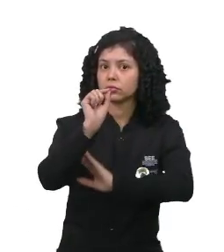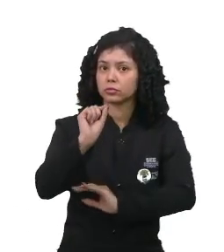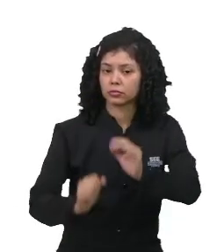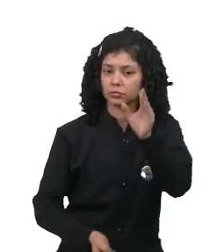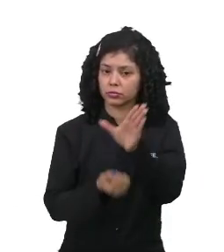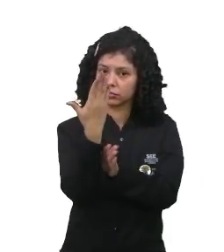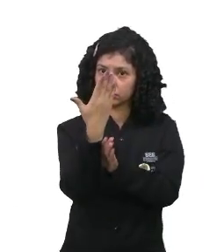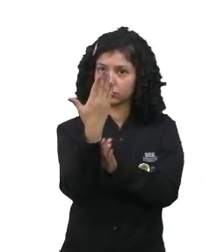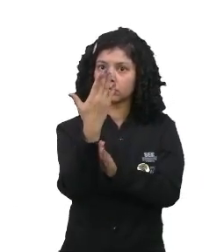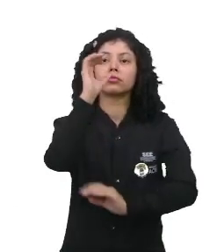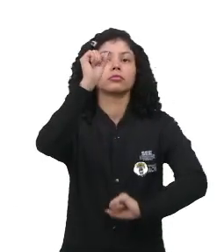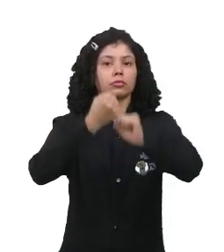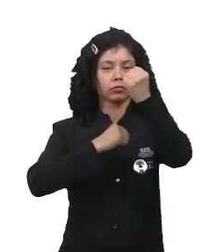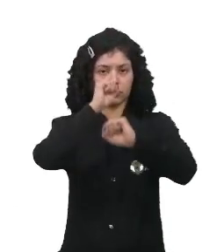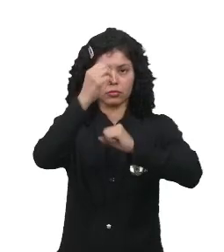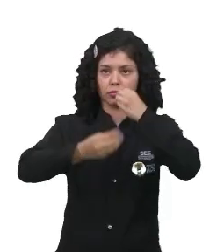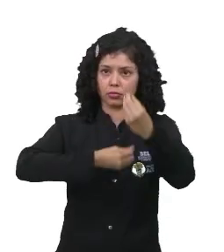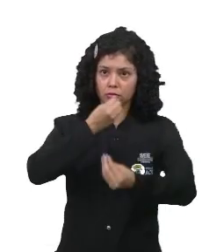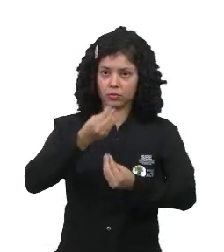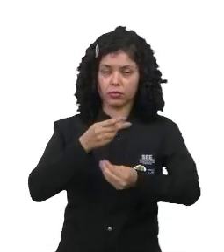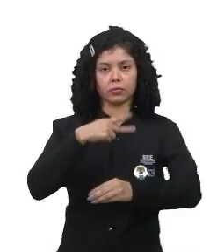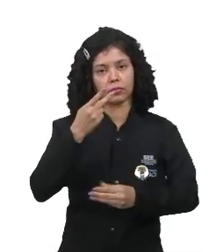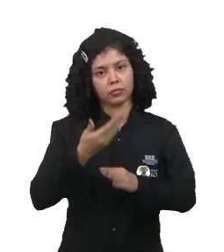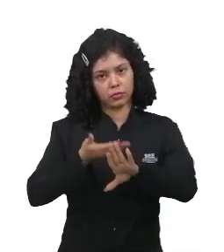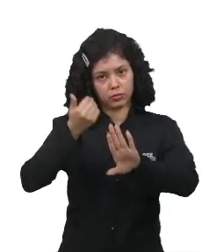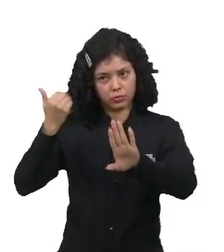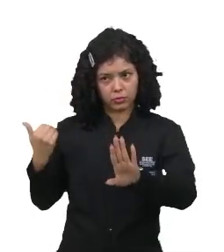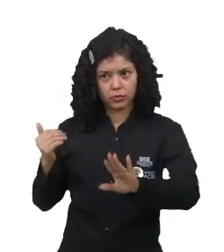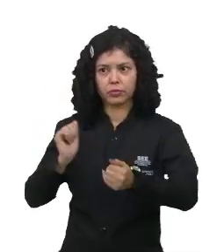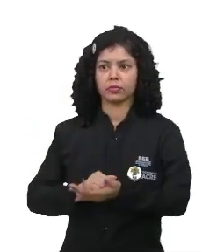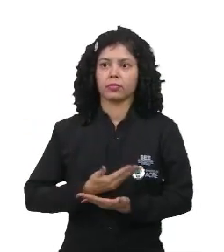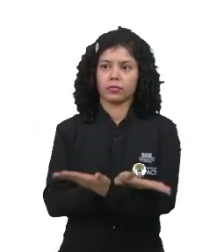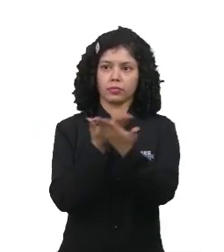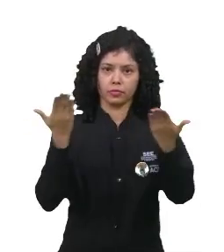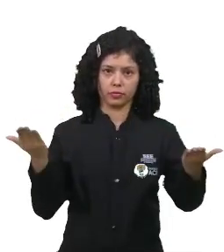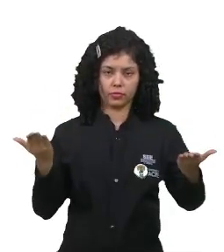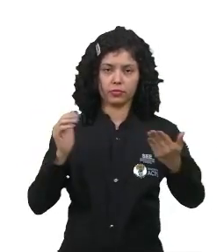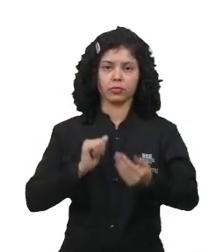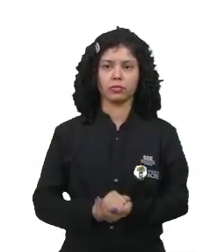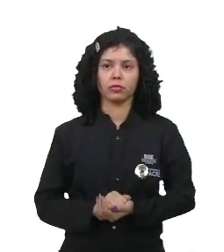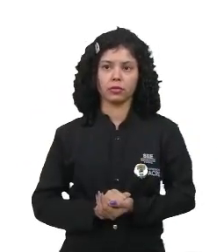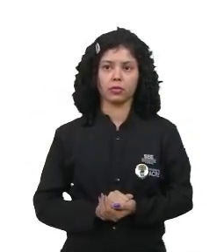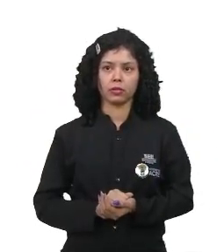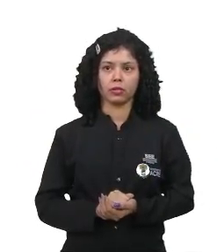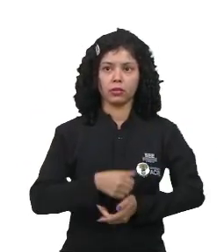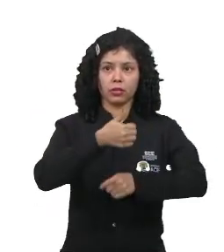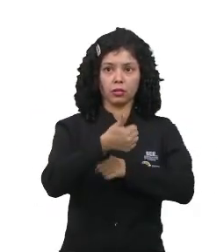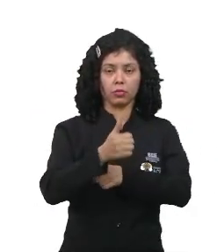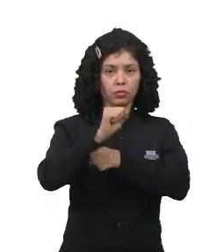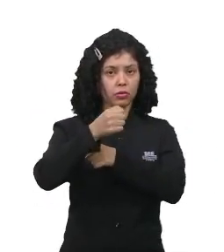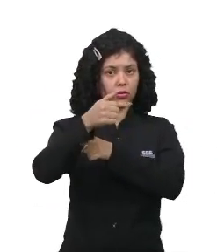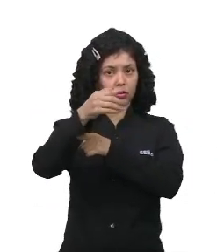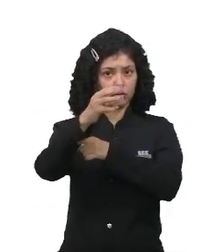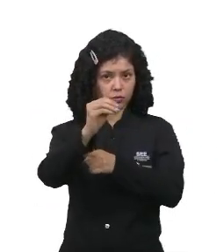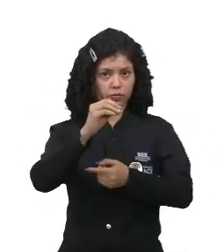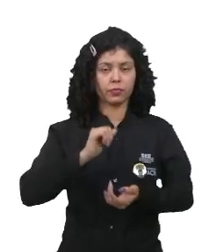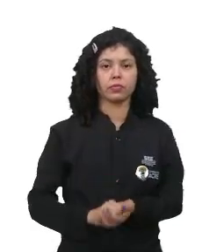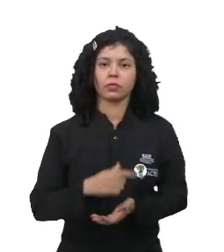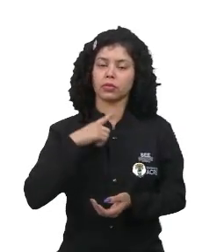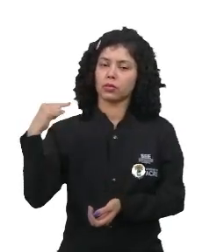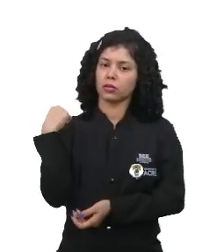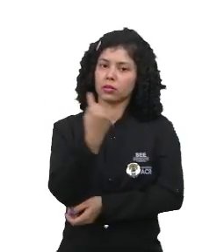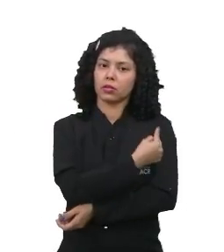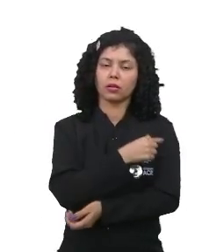surgimento da indústria, conforme eu mencionei agora há pouco a todos vocês. Em 1870, nós